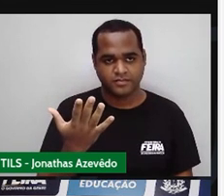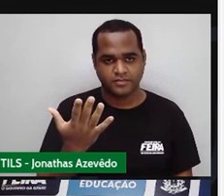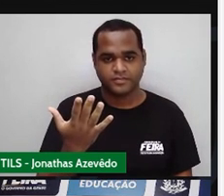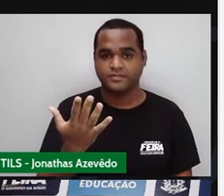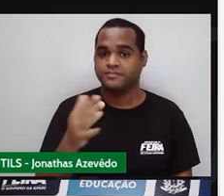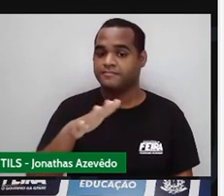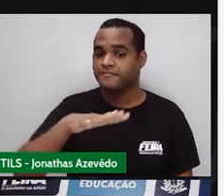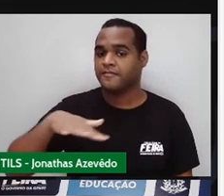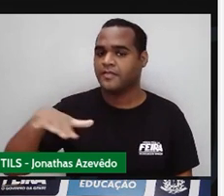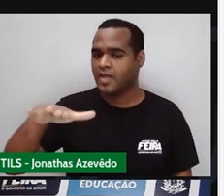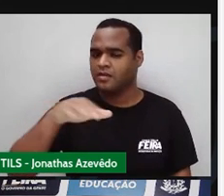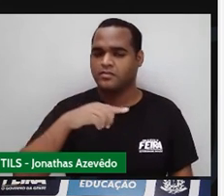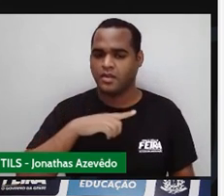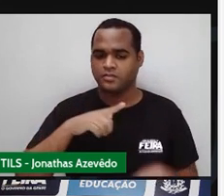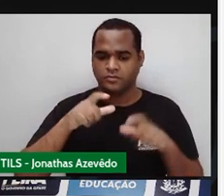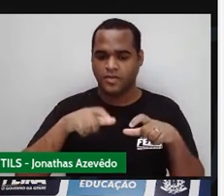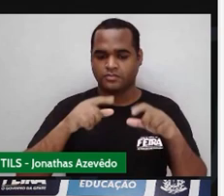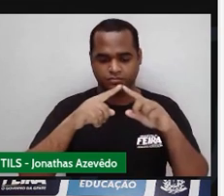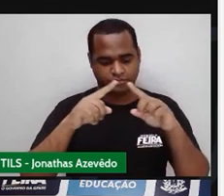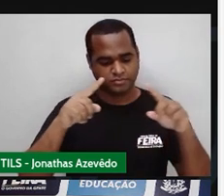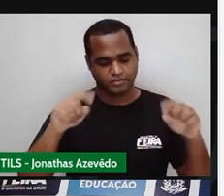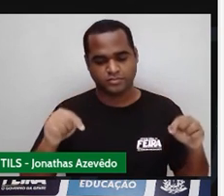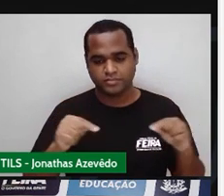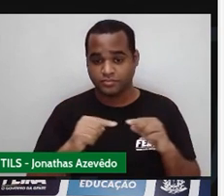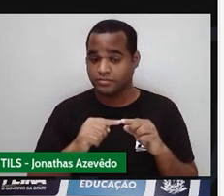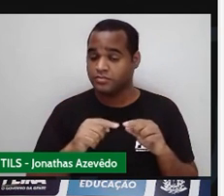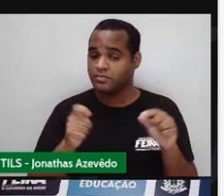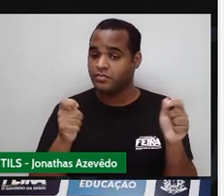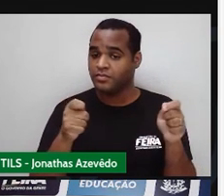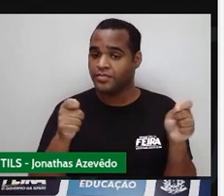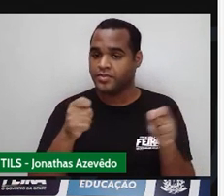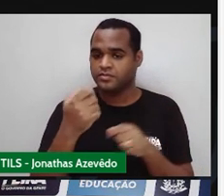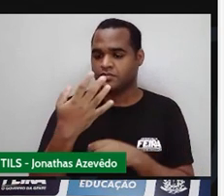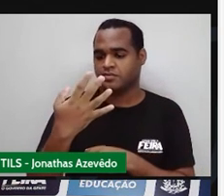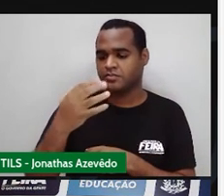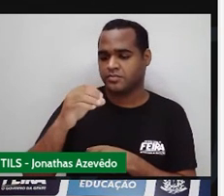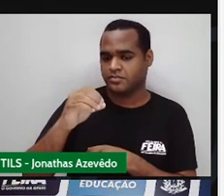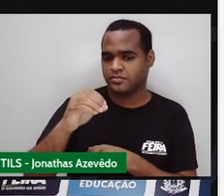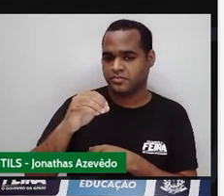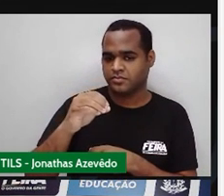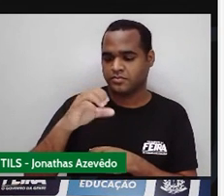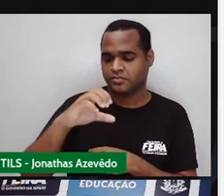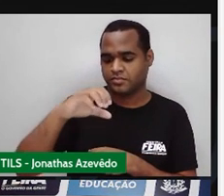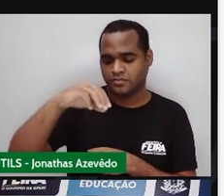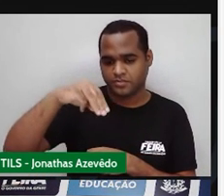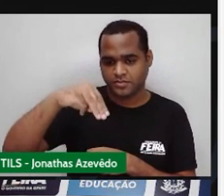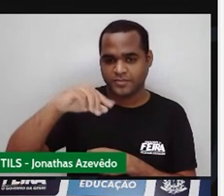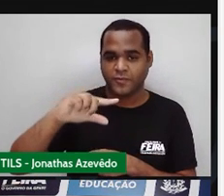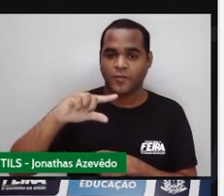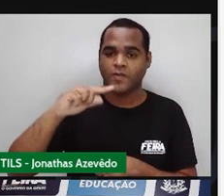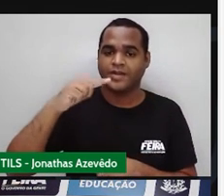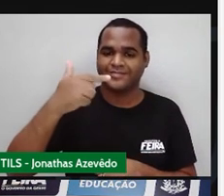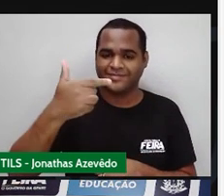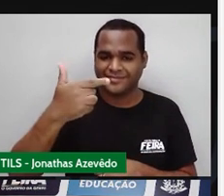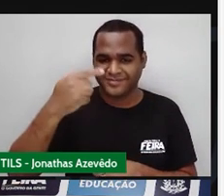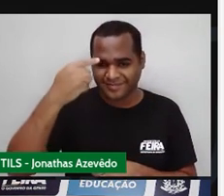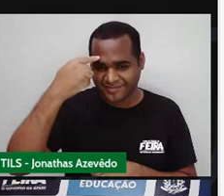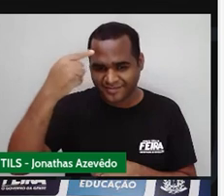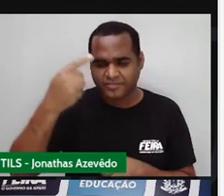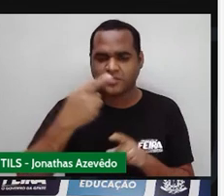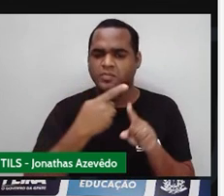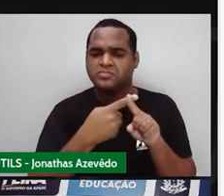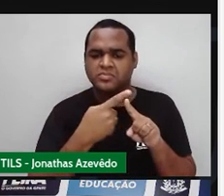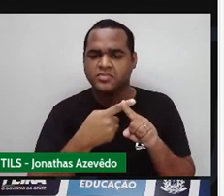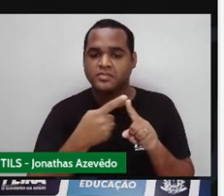a área desse trapézio está sendo 40 centímetros quadrados, porque